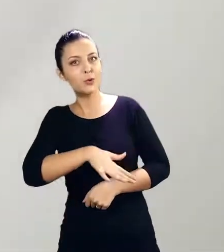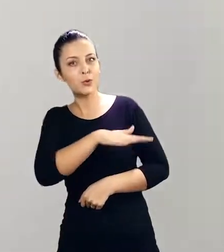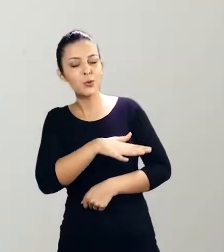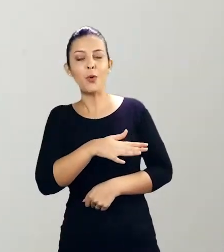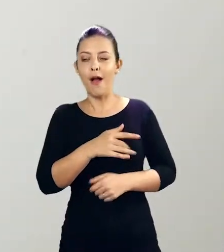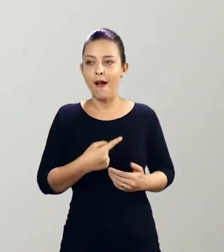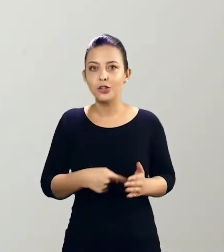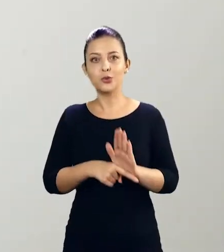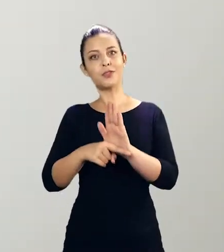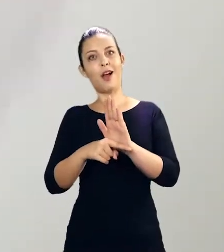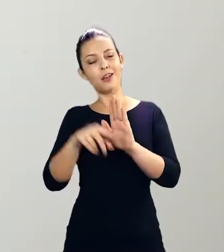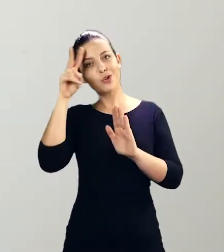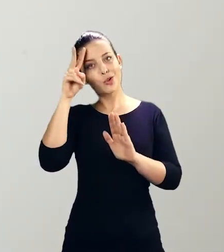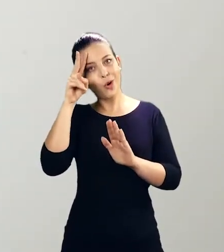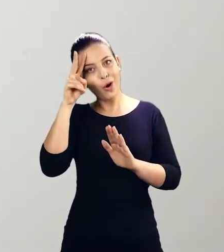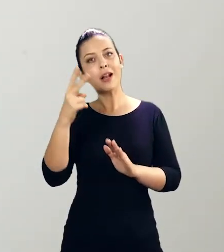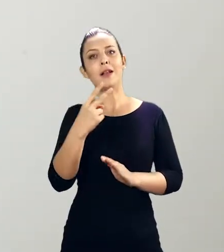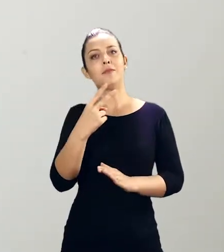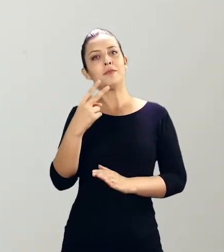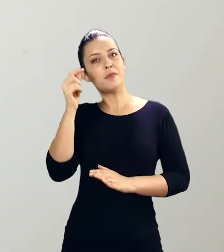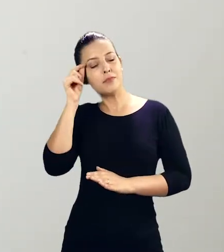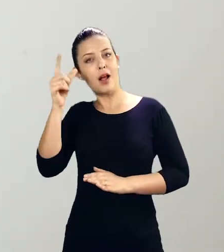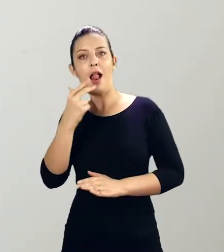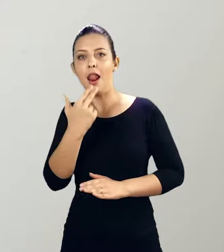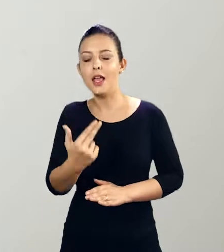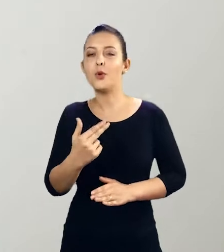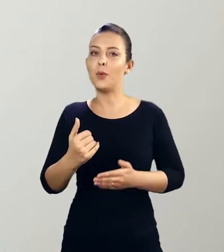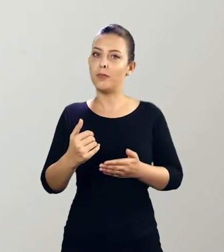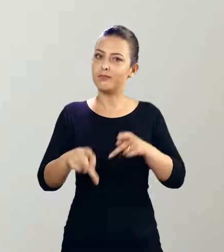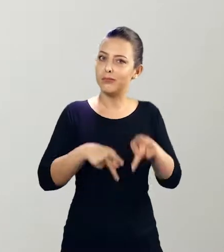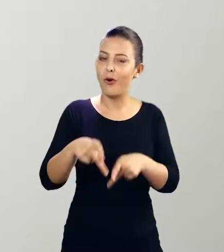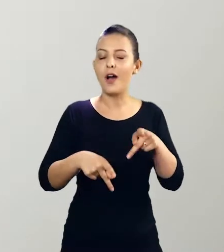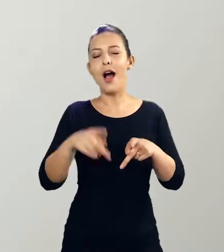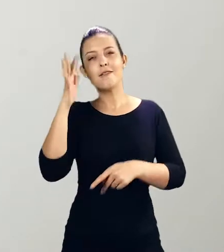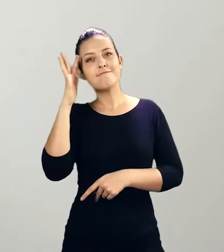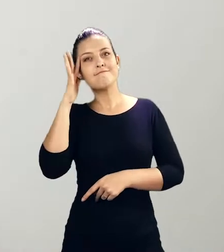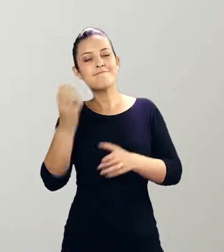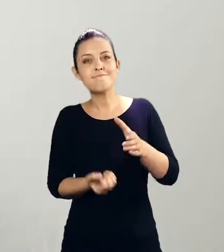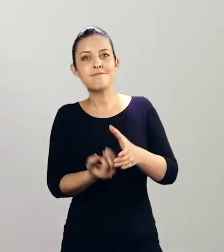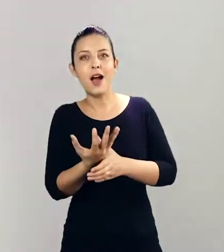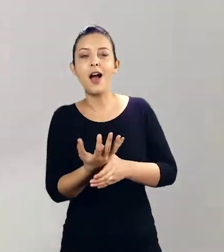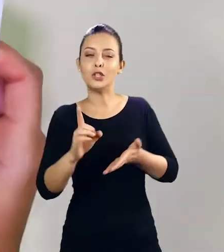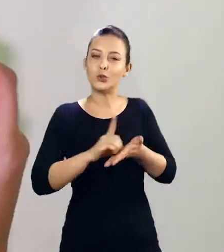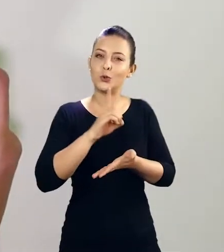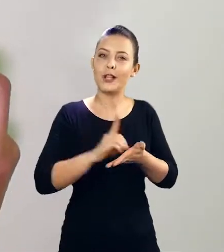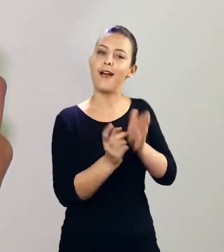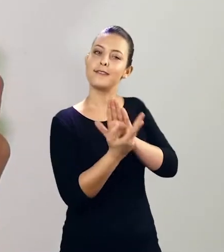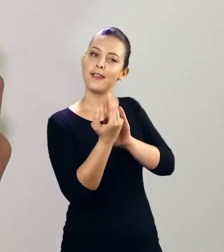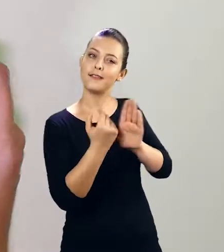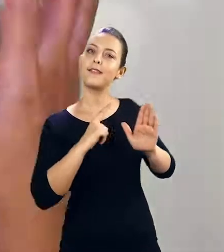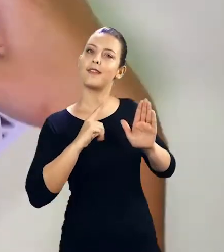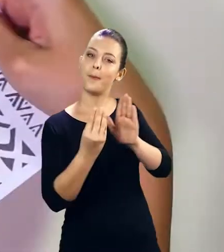sobrevivência da história e do idioma do seu povo. Sonharam então com um dicionário ilustrado, um material a ser